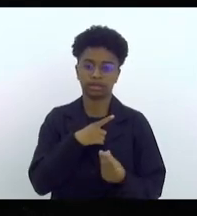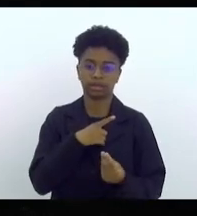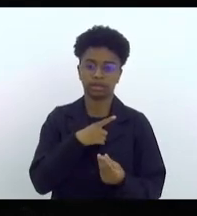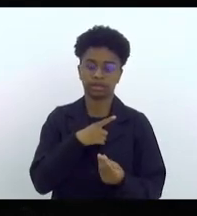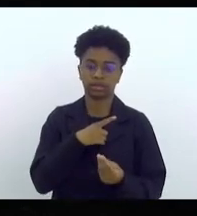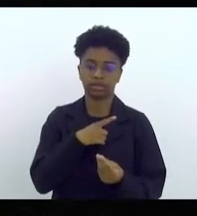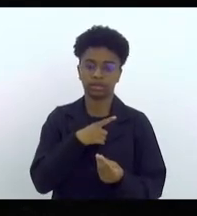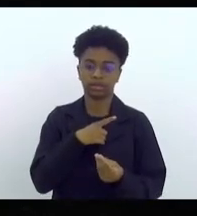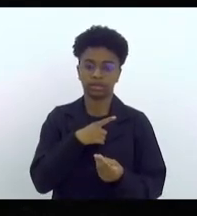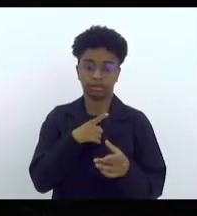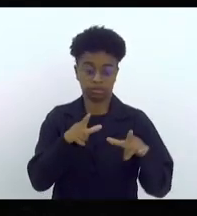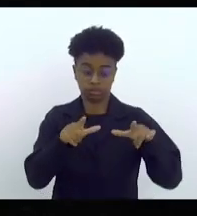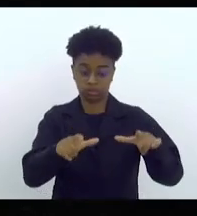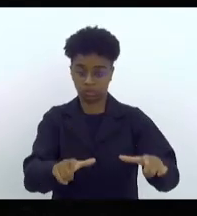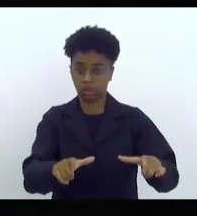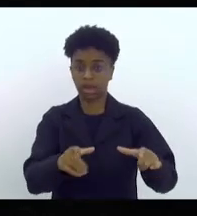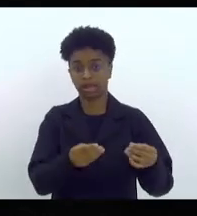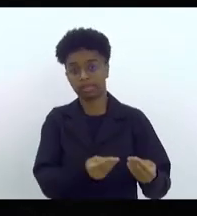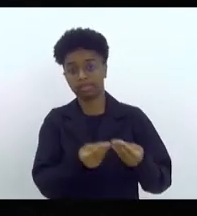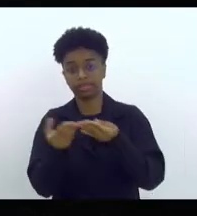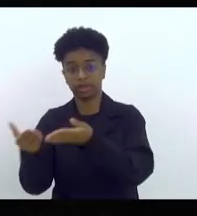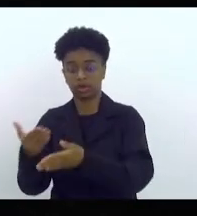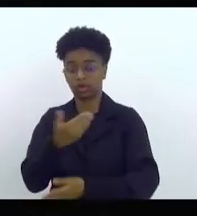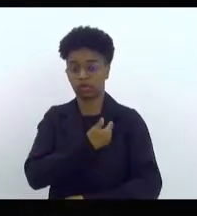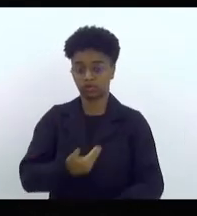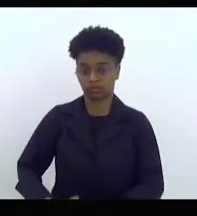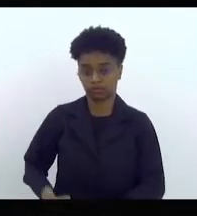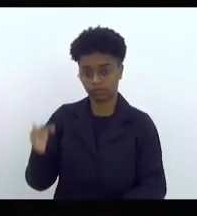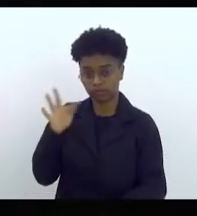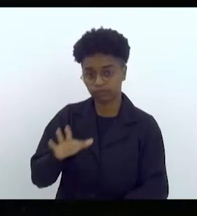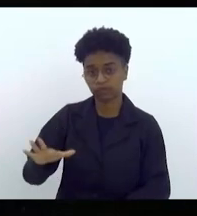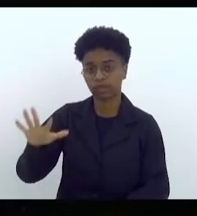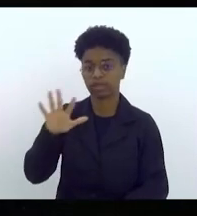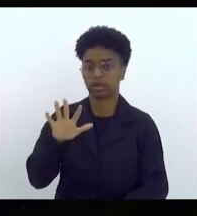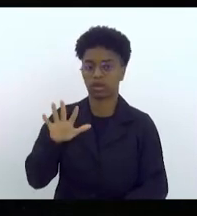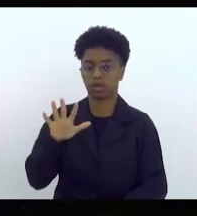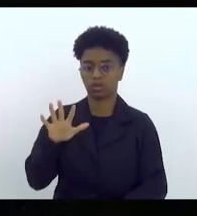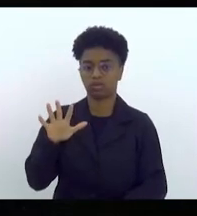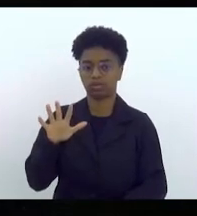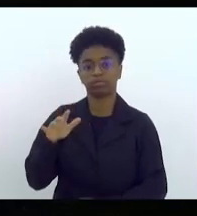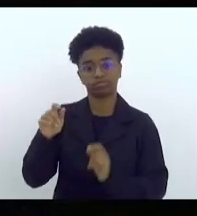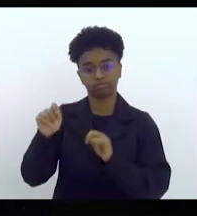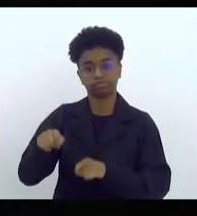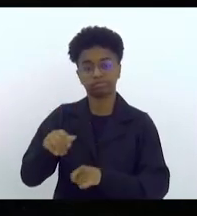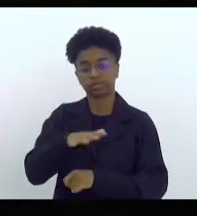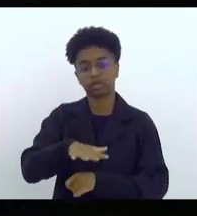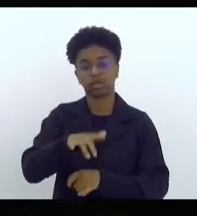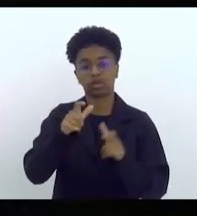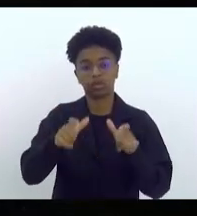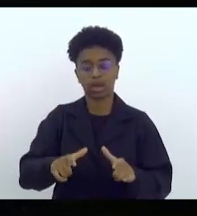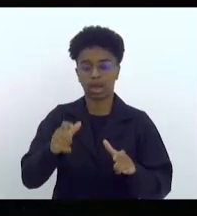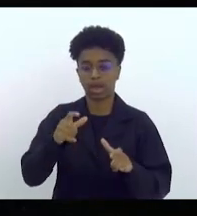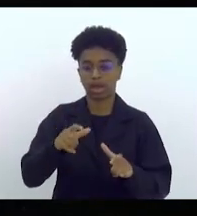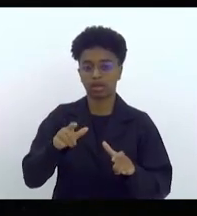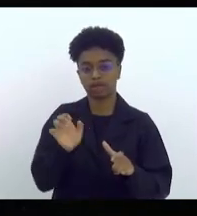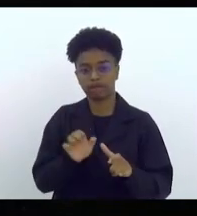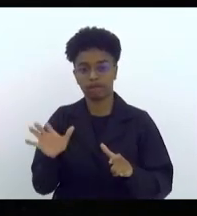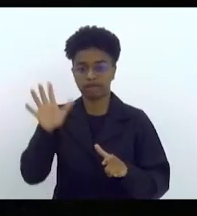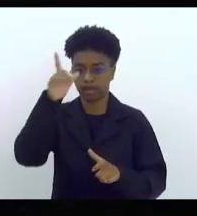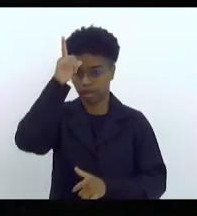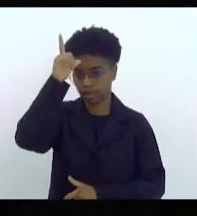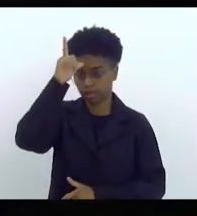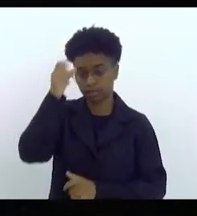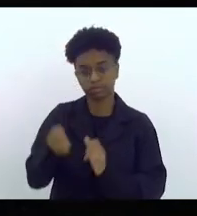desapropriado e entregue para o governo federal um terreno no complexo do Alemão para a construção do